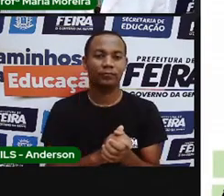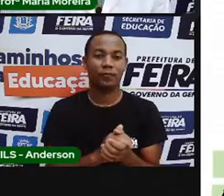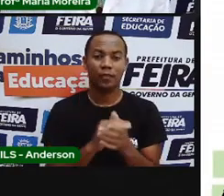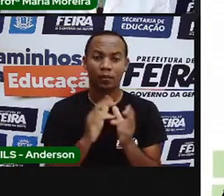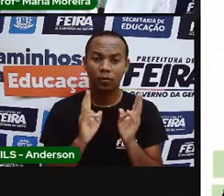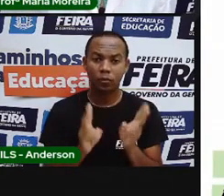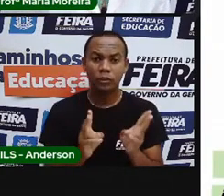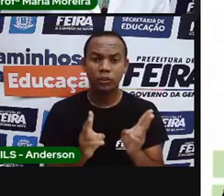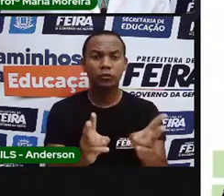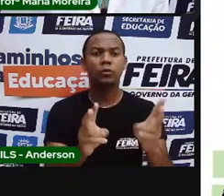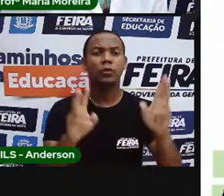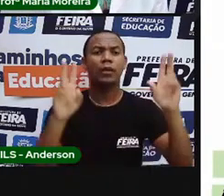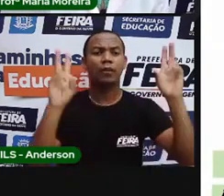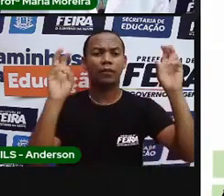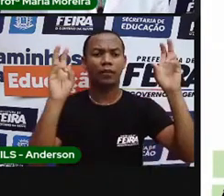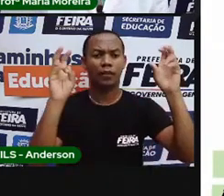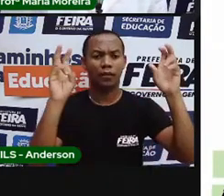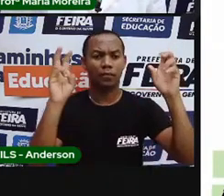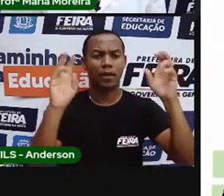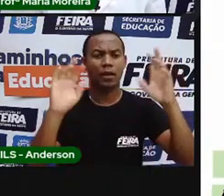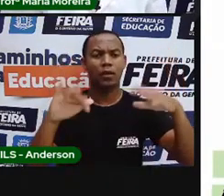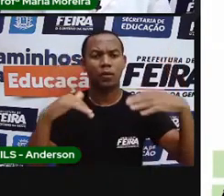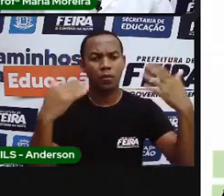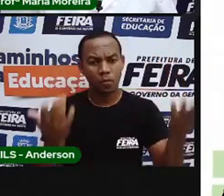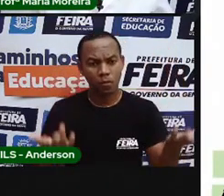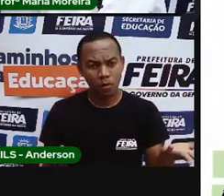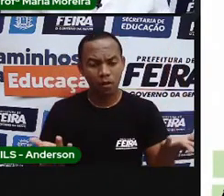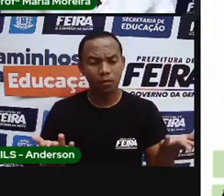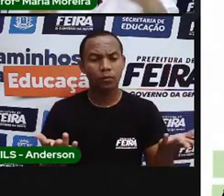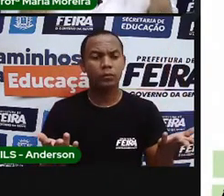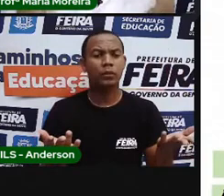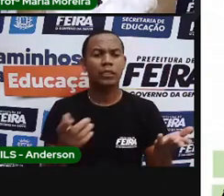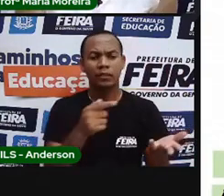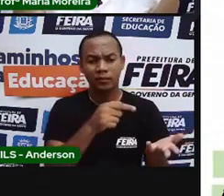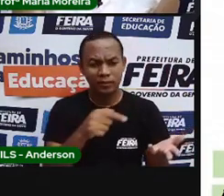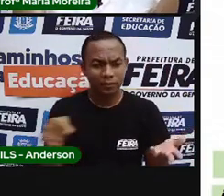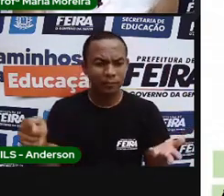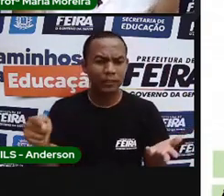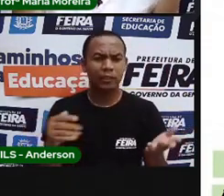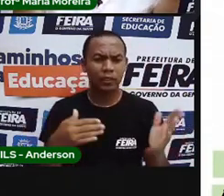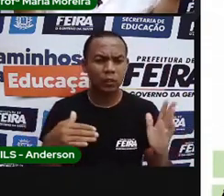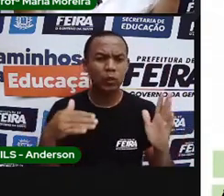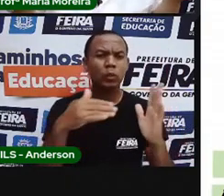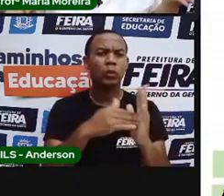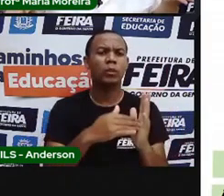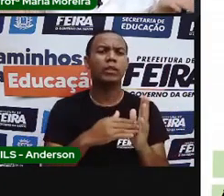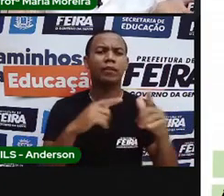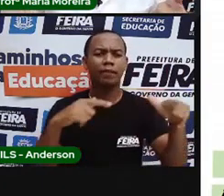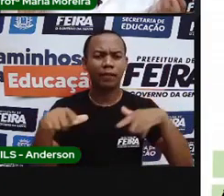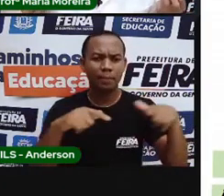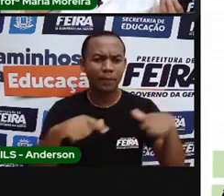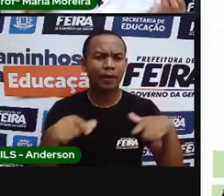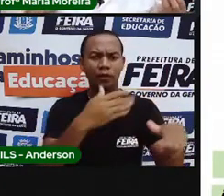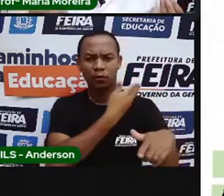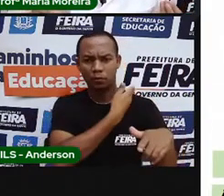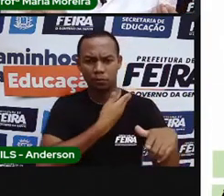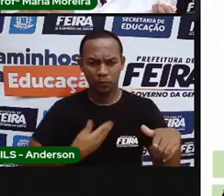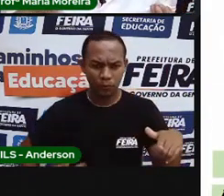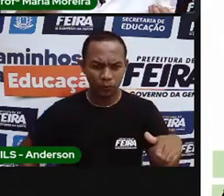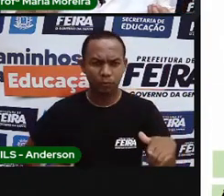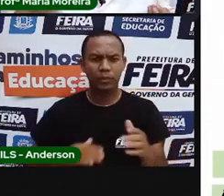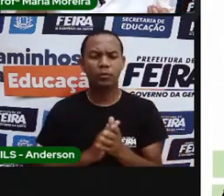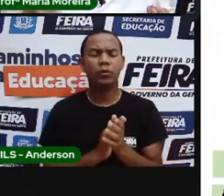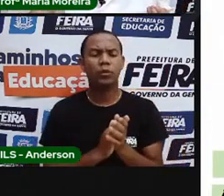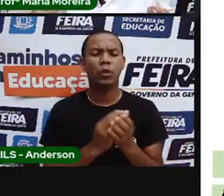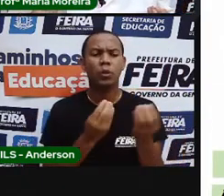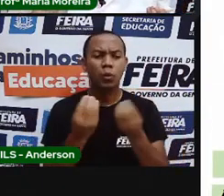continua com o dia, sexta-feira, a gente passou a semana inteira falando sobre serviços públicos. E a própria falou com vocês